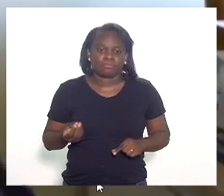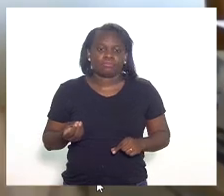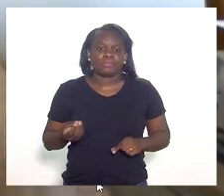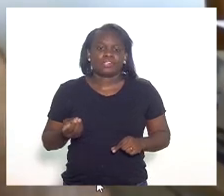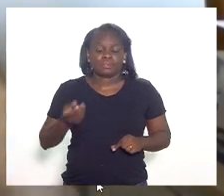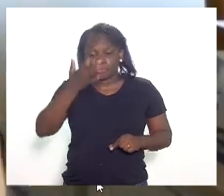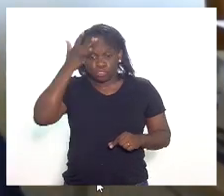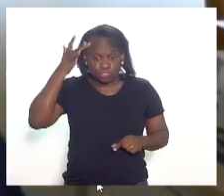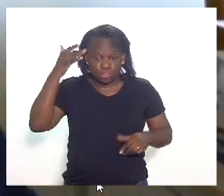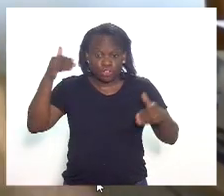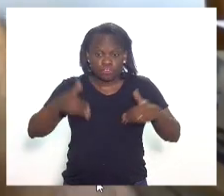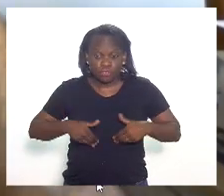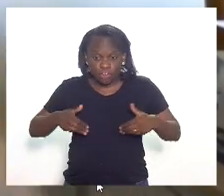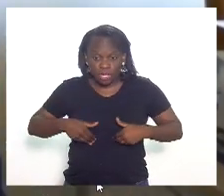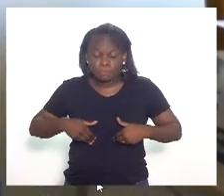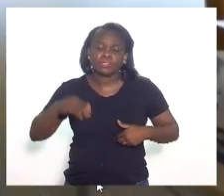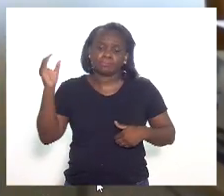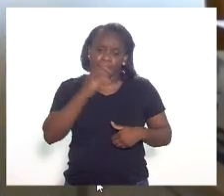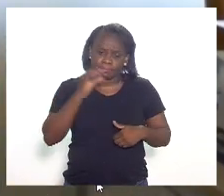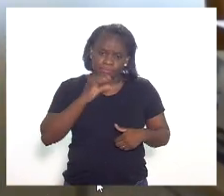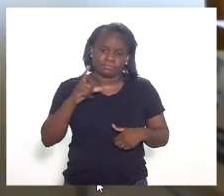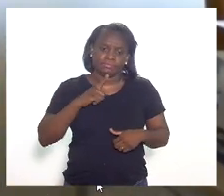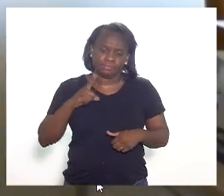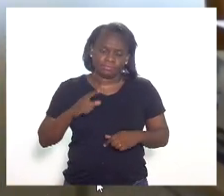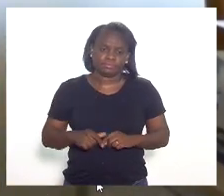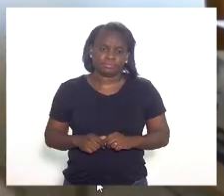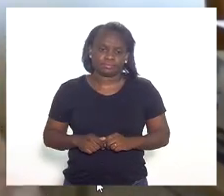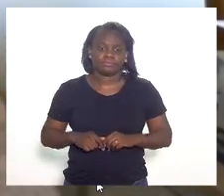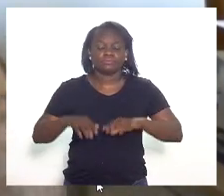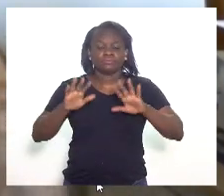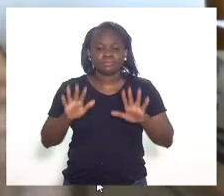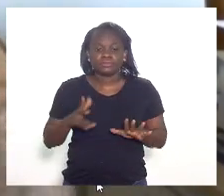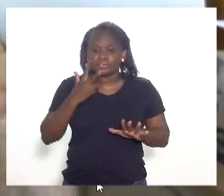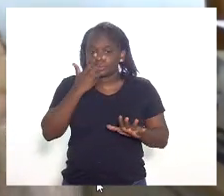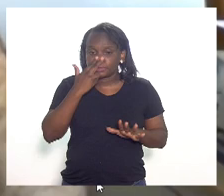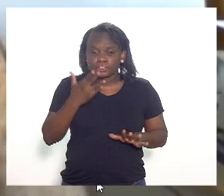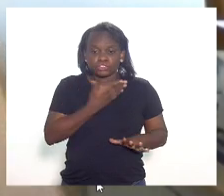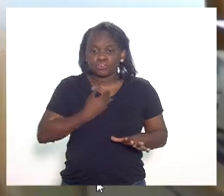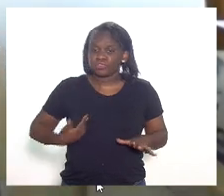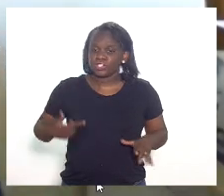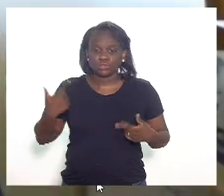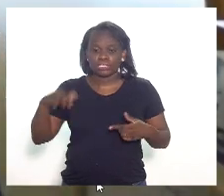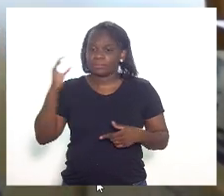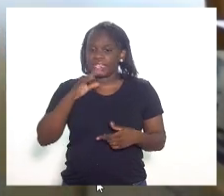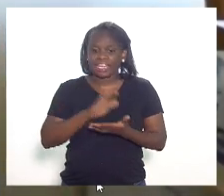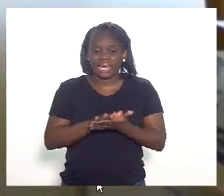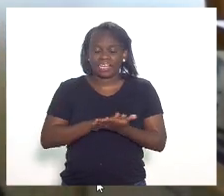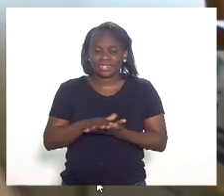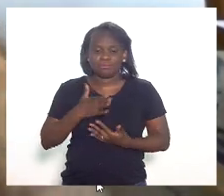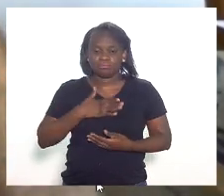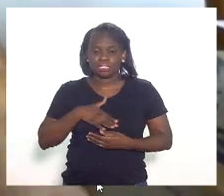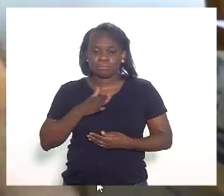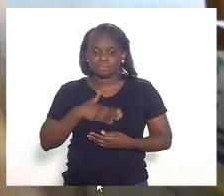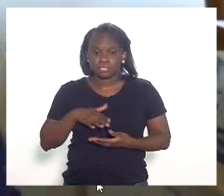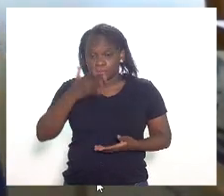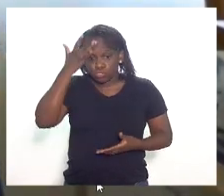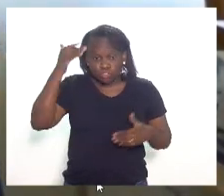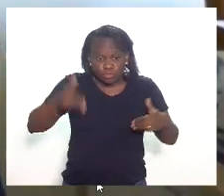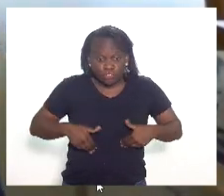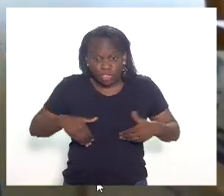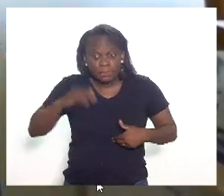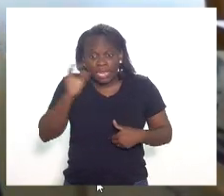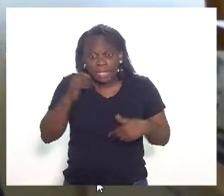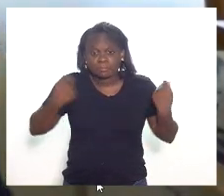Quem tem fome, tem pressa. Mas parece que o governo não tem pressa de nada. Quem tem fome, tem